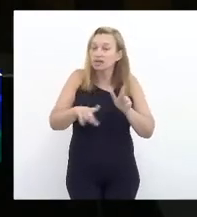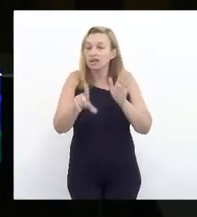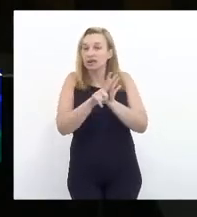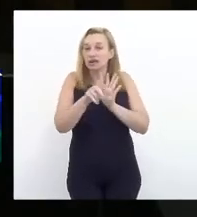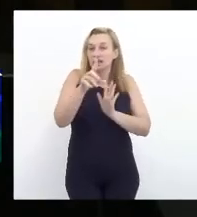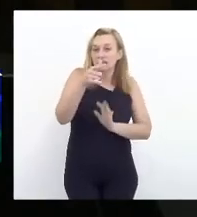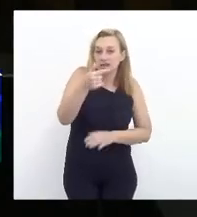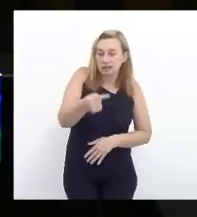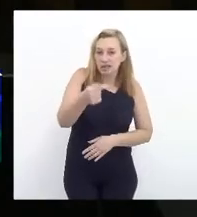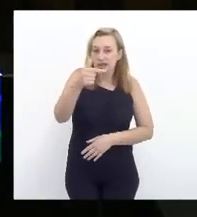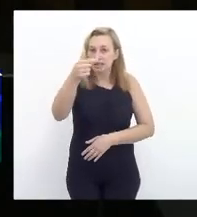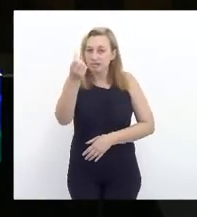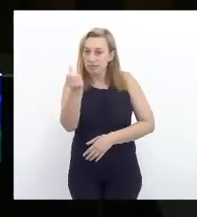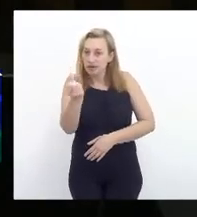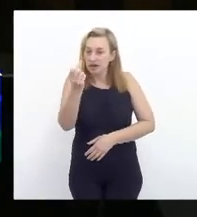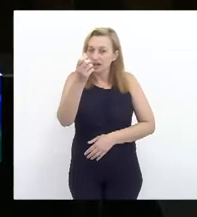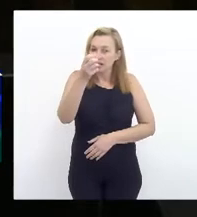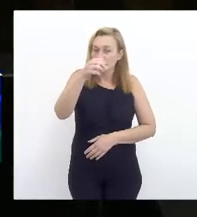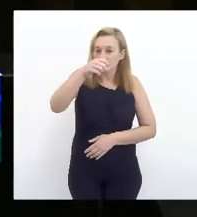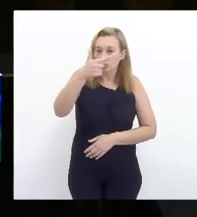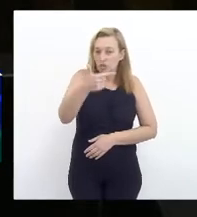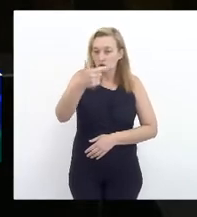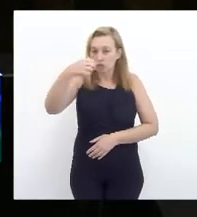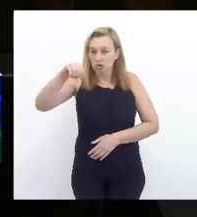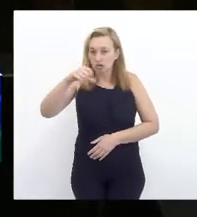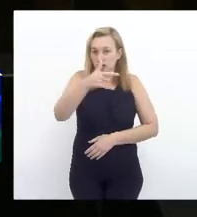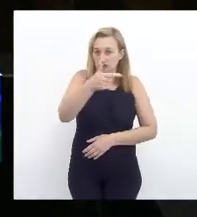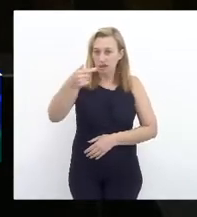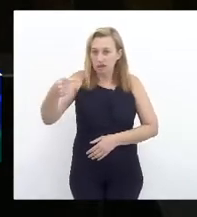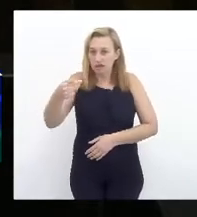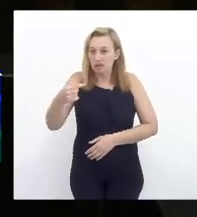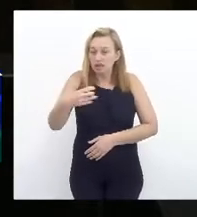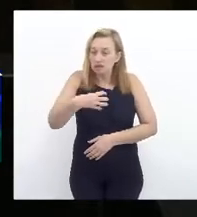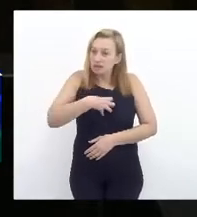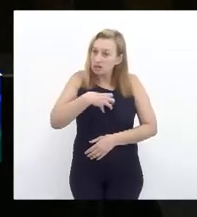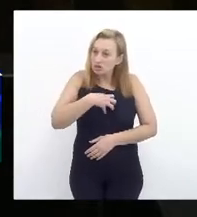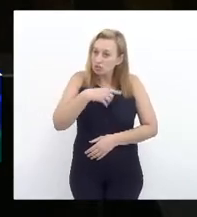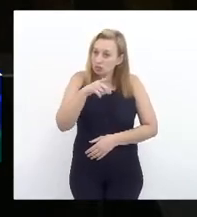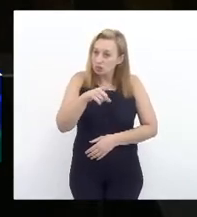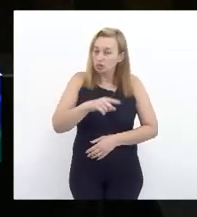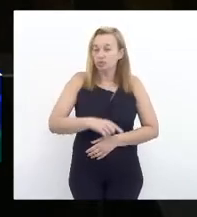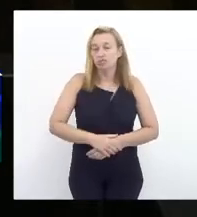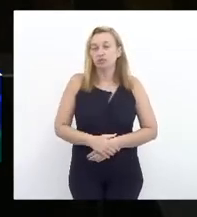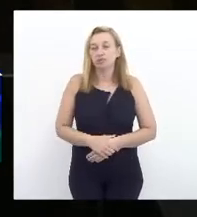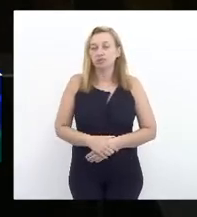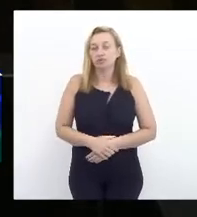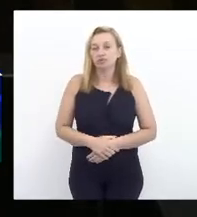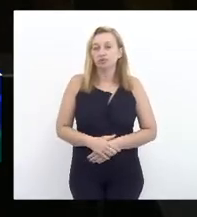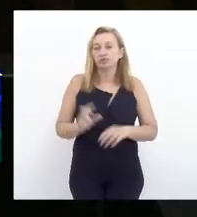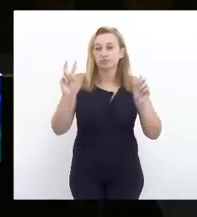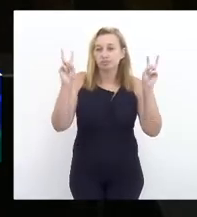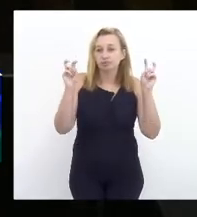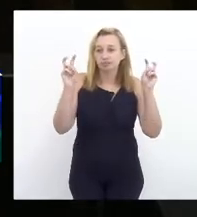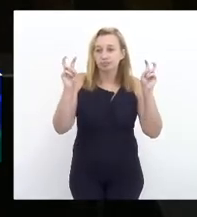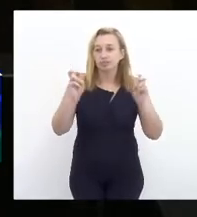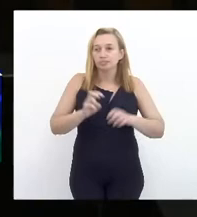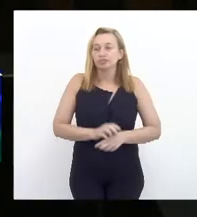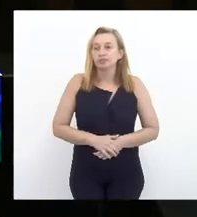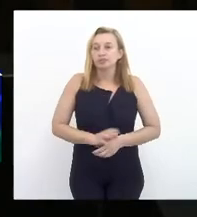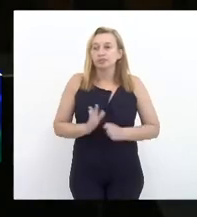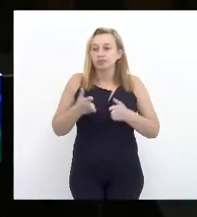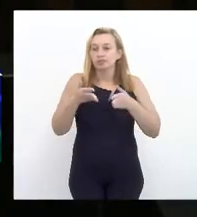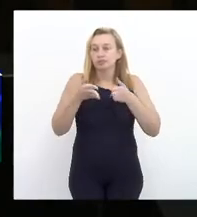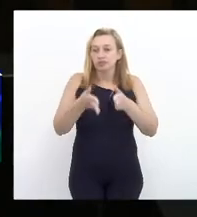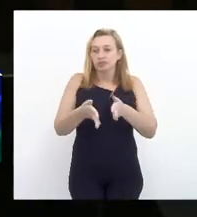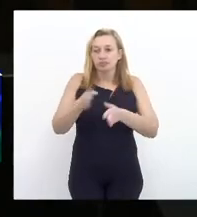7629 de 17. Nesse sentido, a questão central